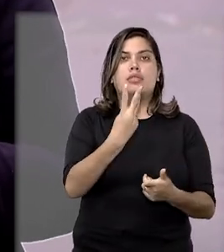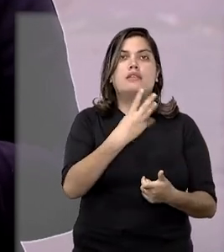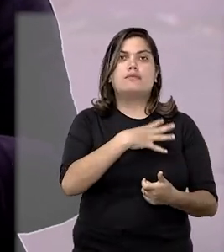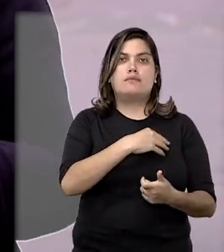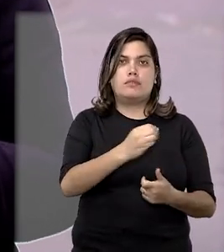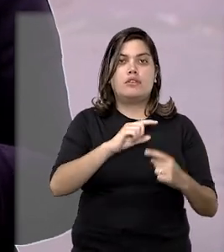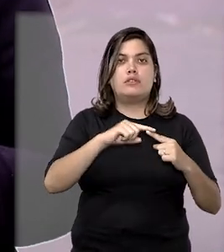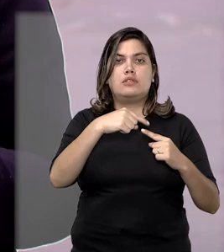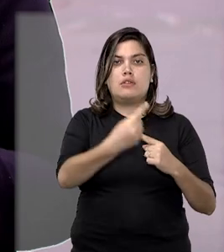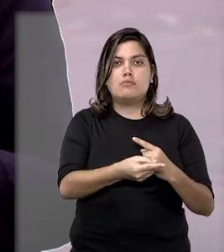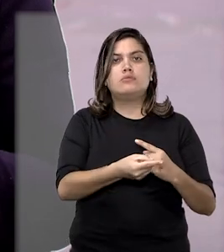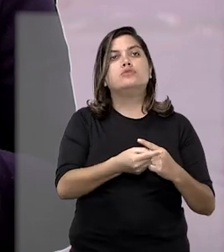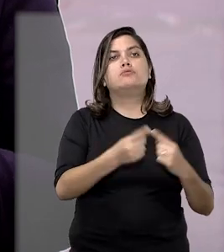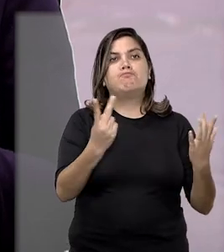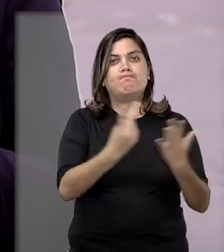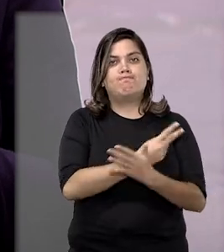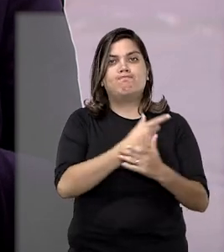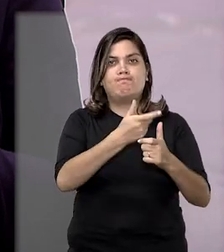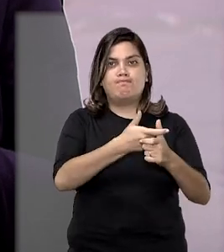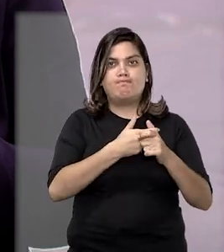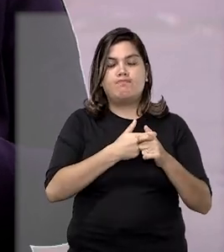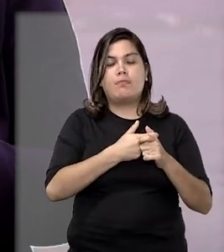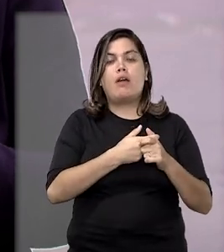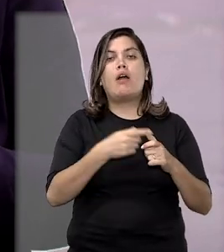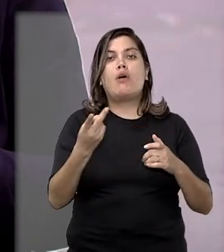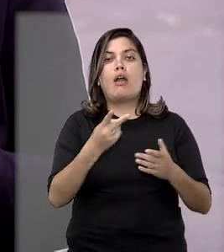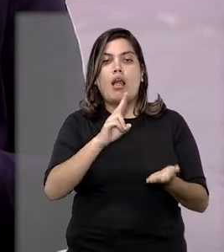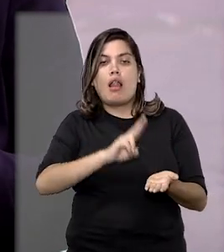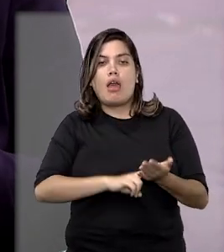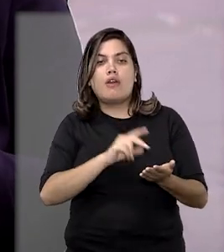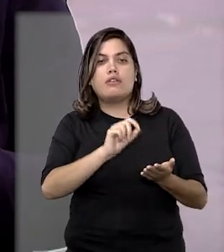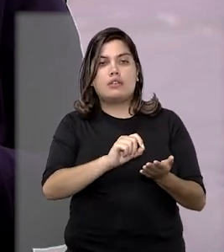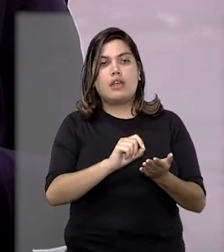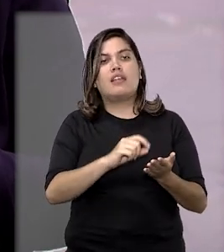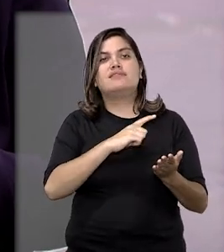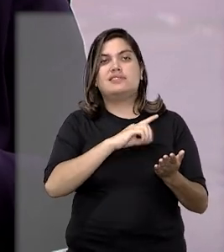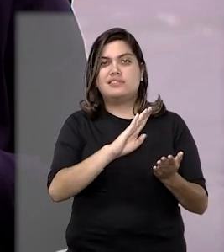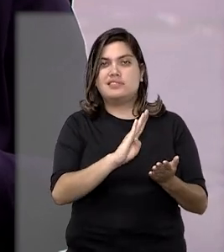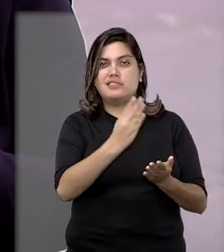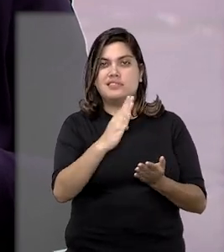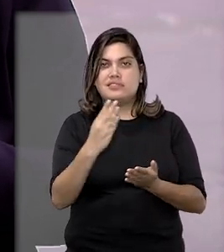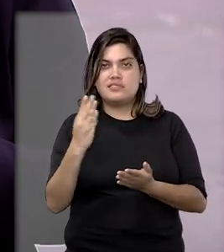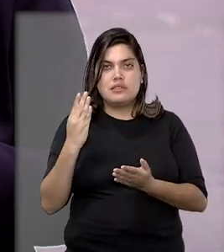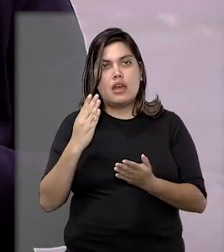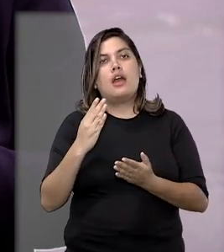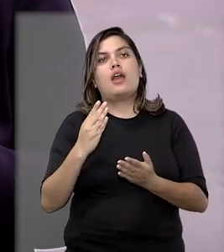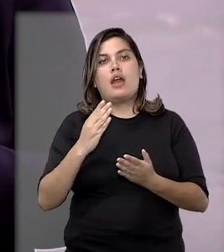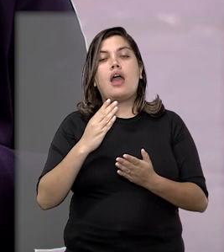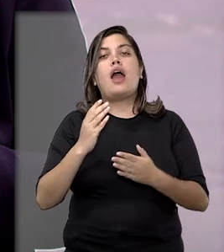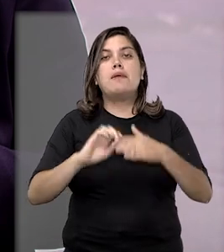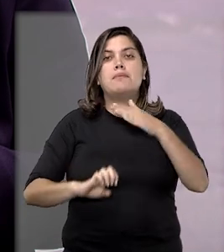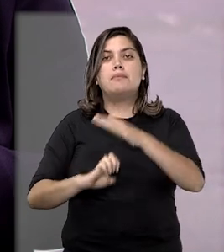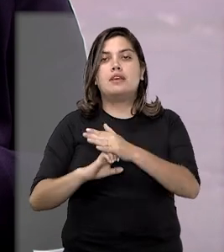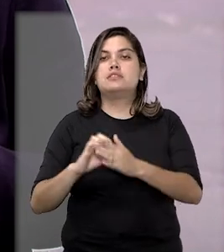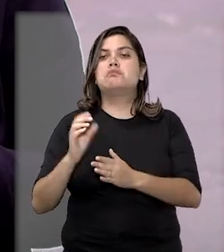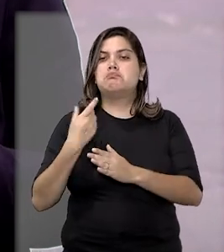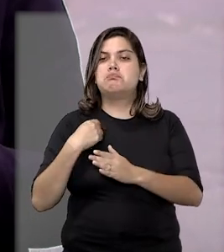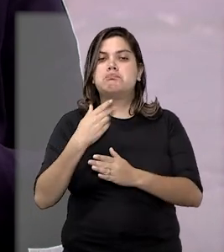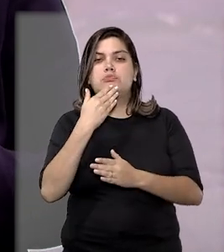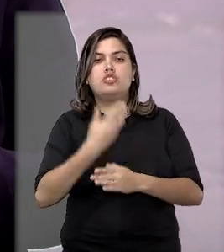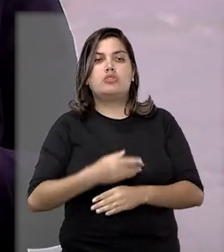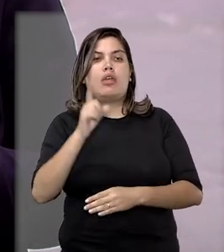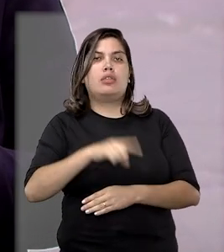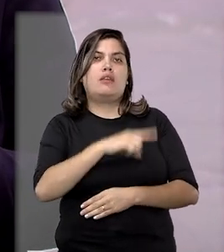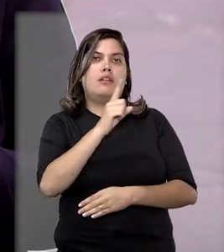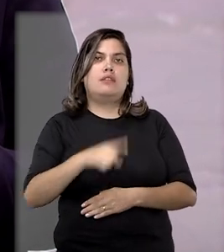filhos após a constituição da dívida. Alegando que as doações foram fraudulentas, a agência de fomento requereu a